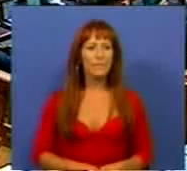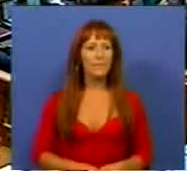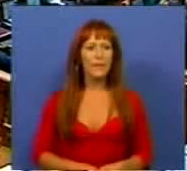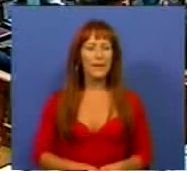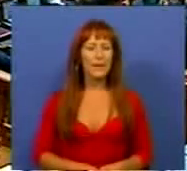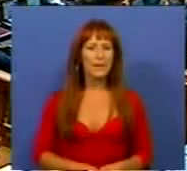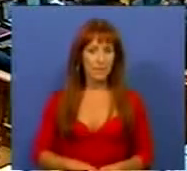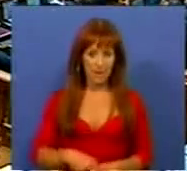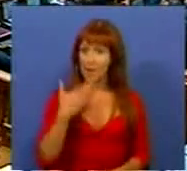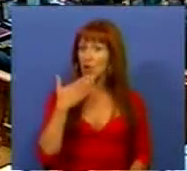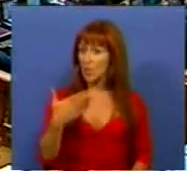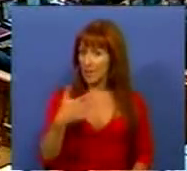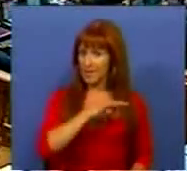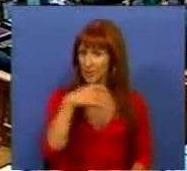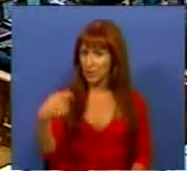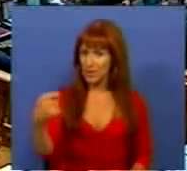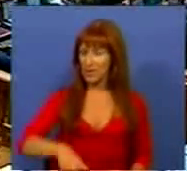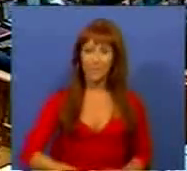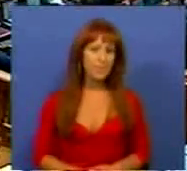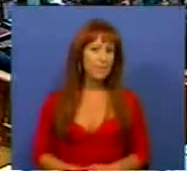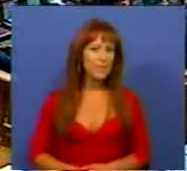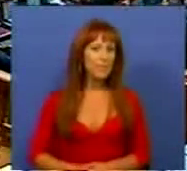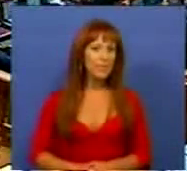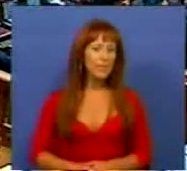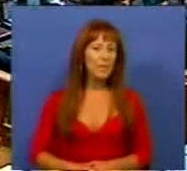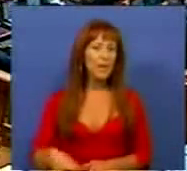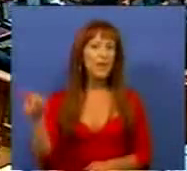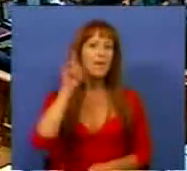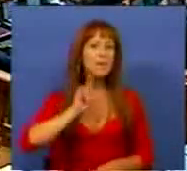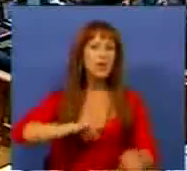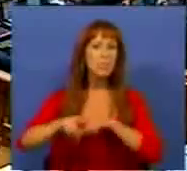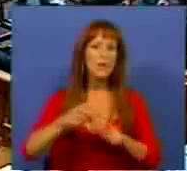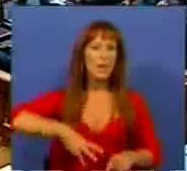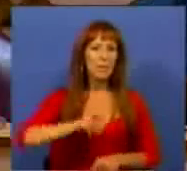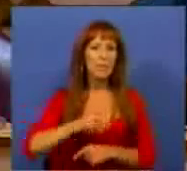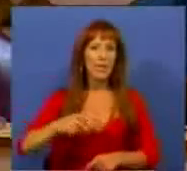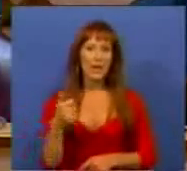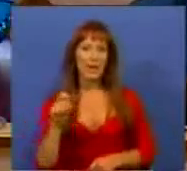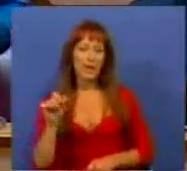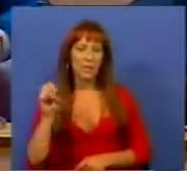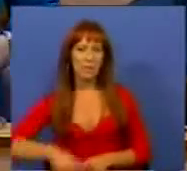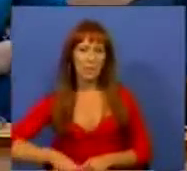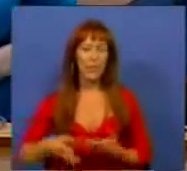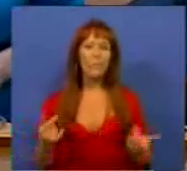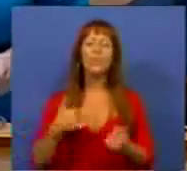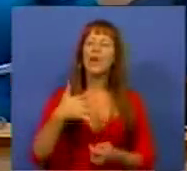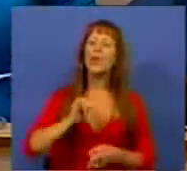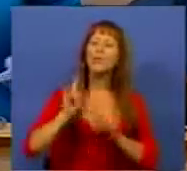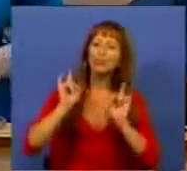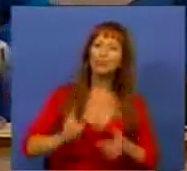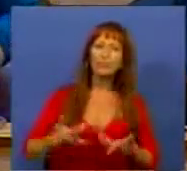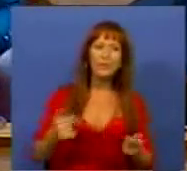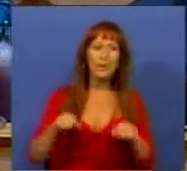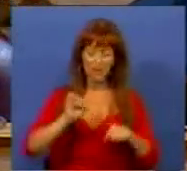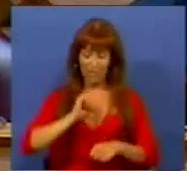Muito obrigada Sr. Presidente, Sra. Deputada Maria de Belém Roseira. Gostaria de começar